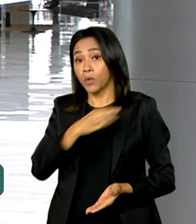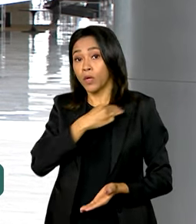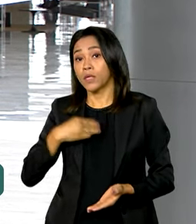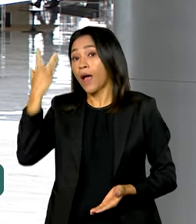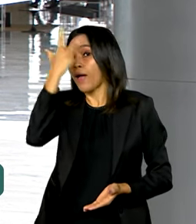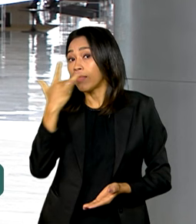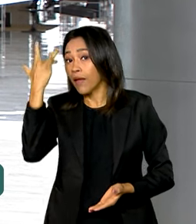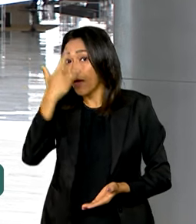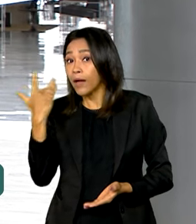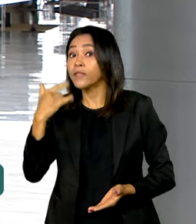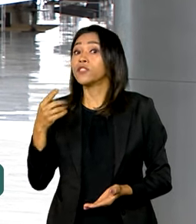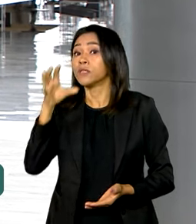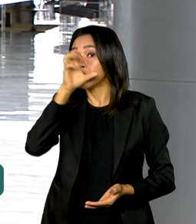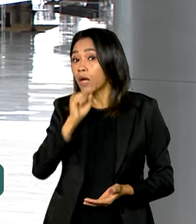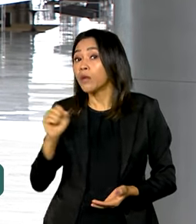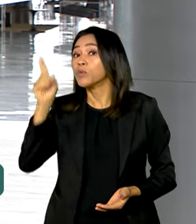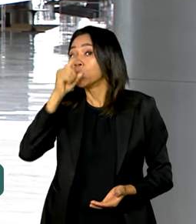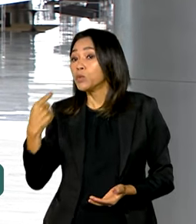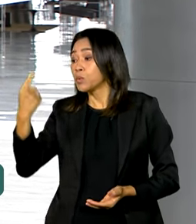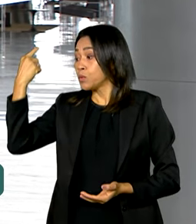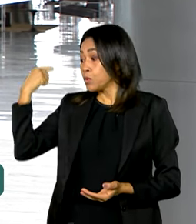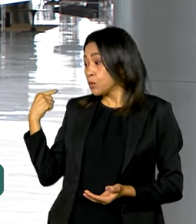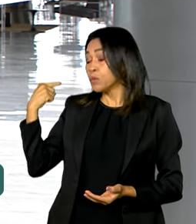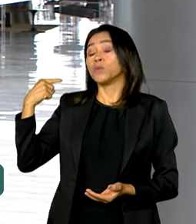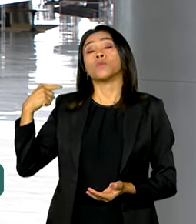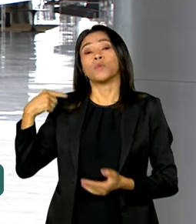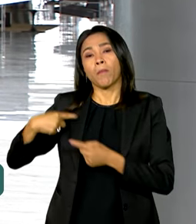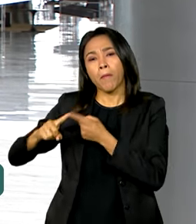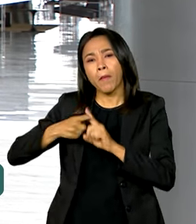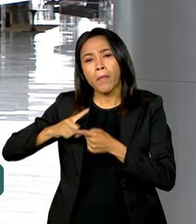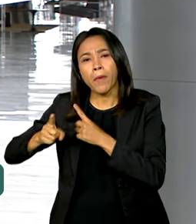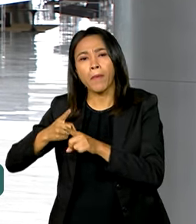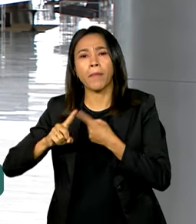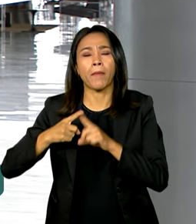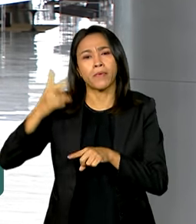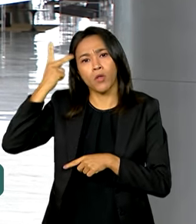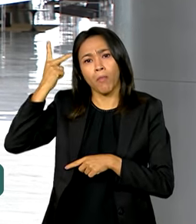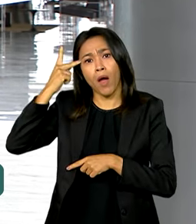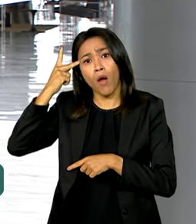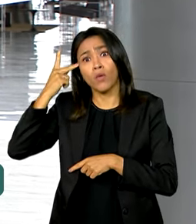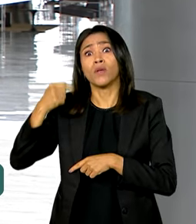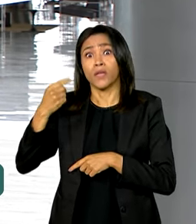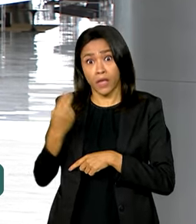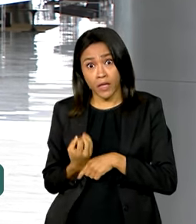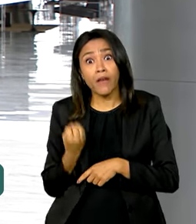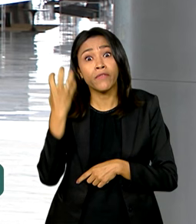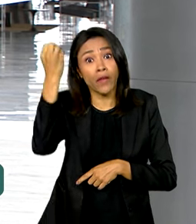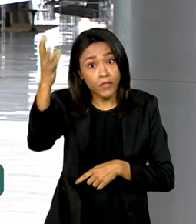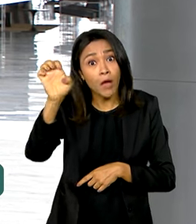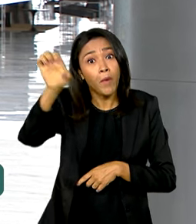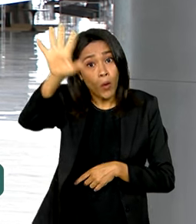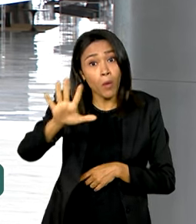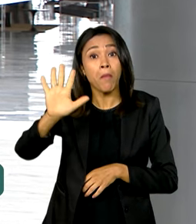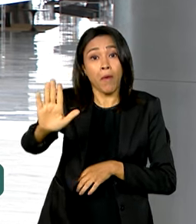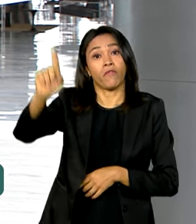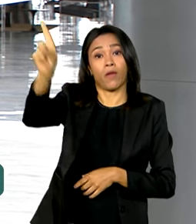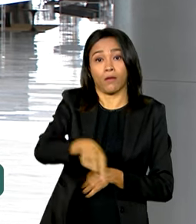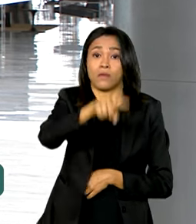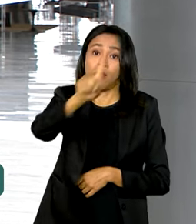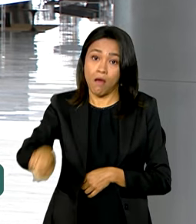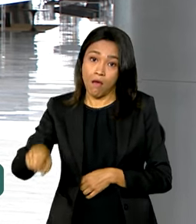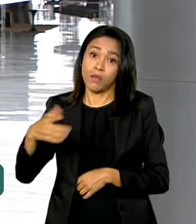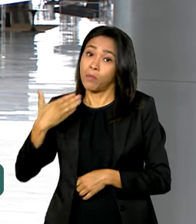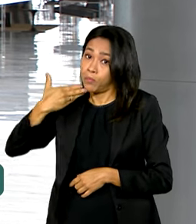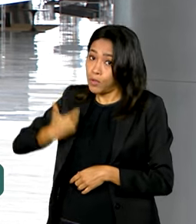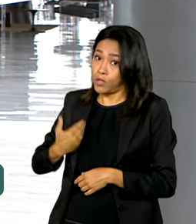Paulo, onde se preparava para uma viagem à Europa, compromisso que foi cancelado a pedido do presidente Lula, tendo em